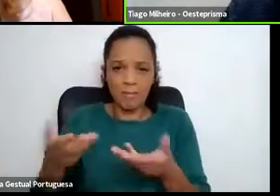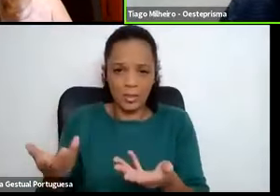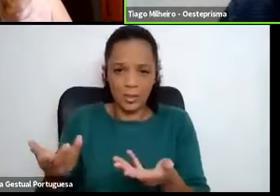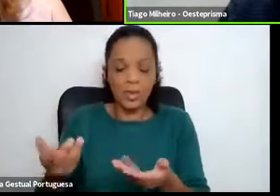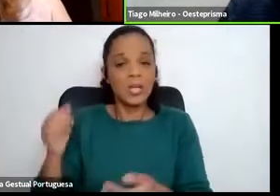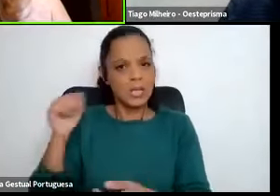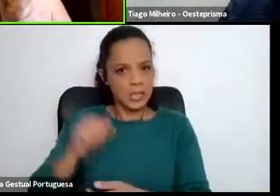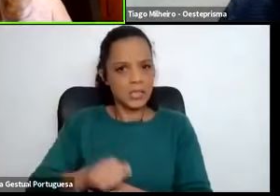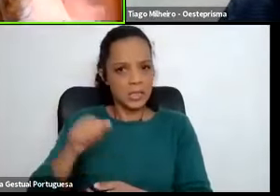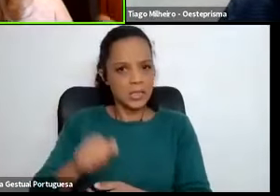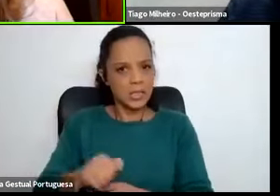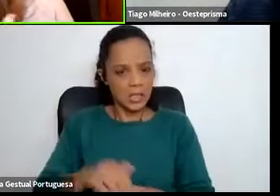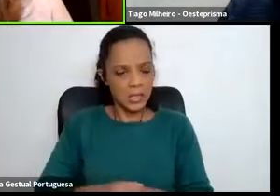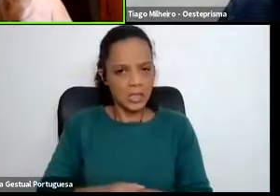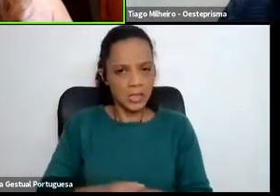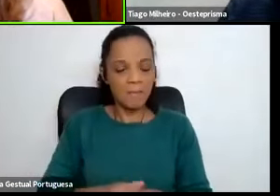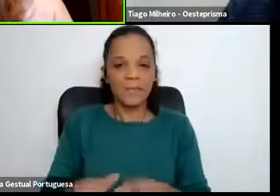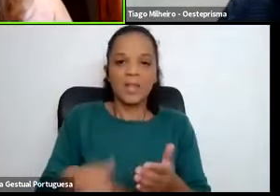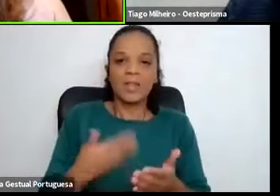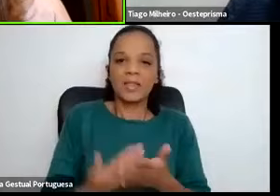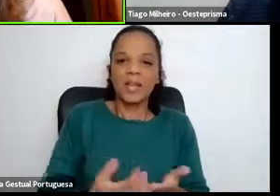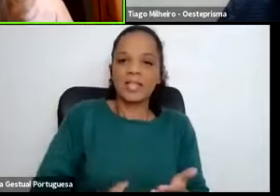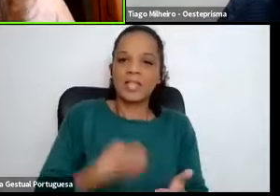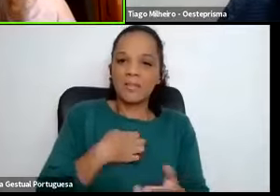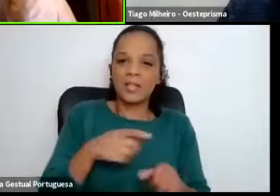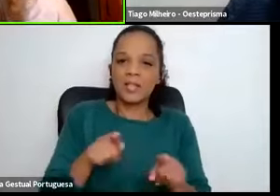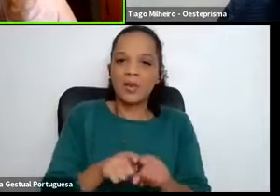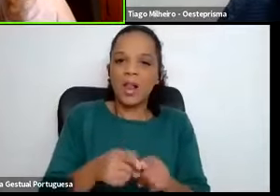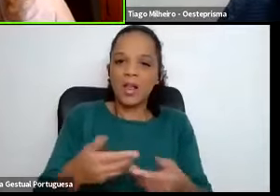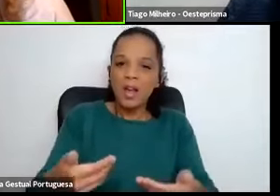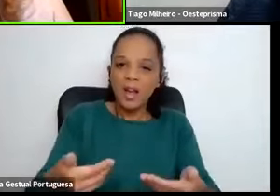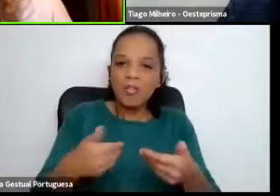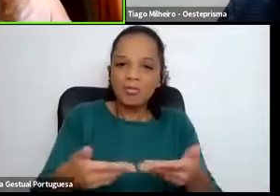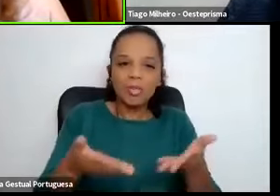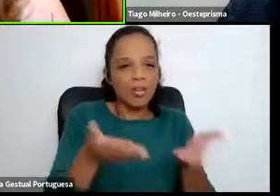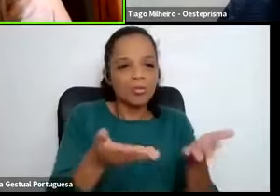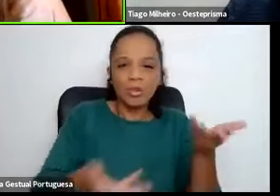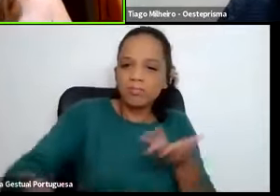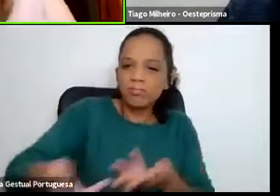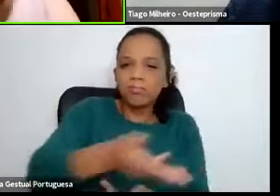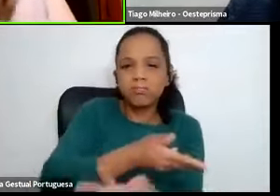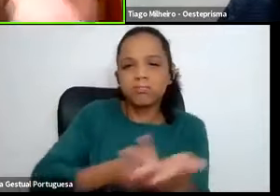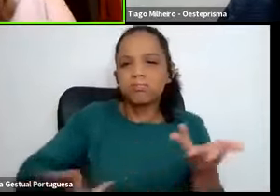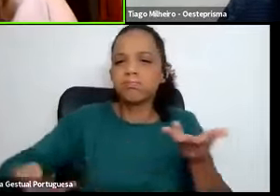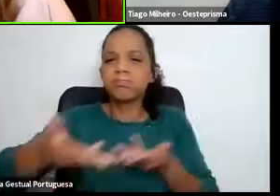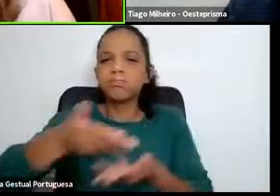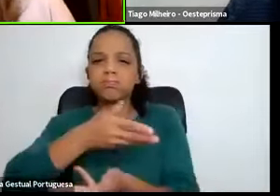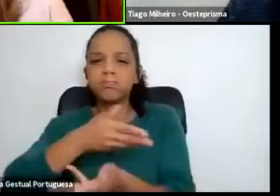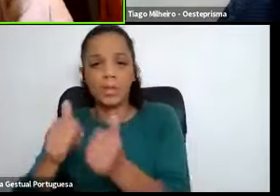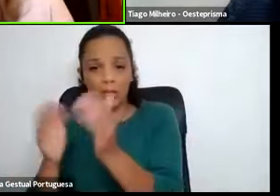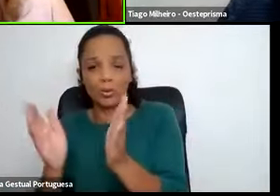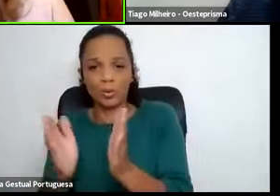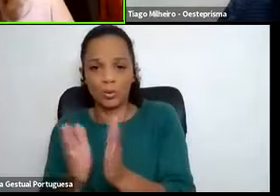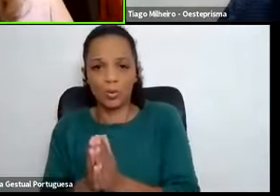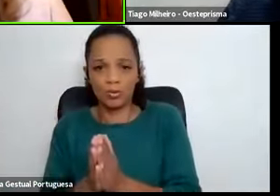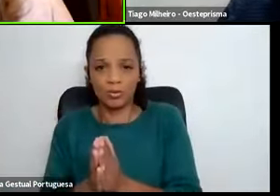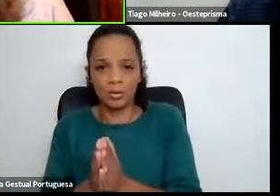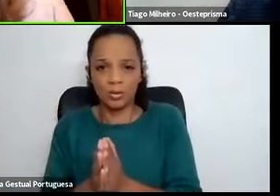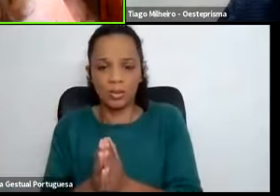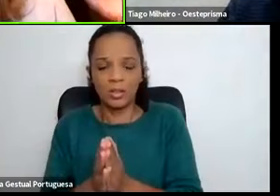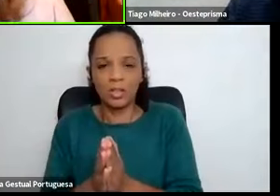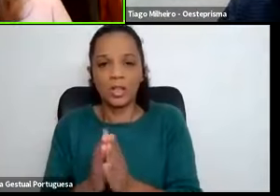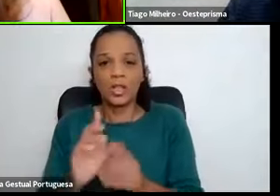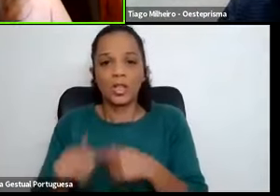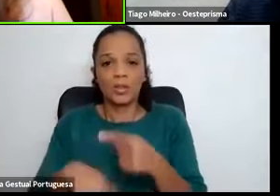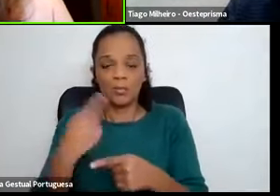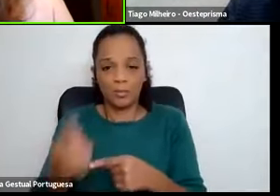Acaba por haver a criação de um sentimento de interajuda para uns com os outros. Chega uma